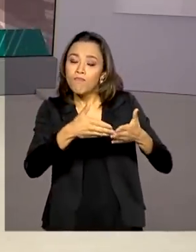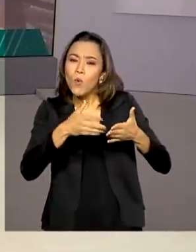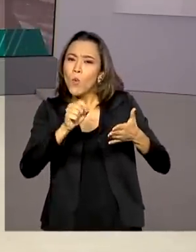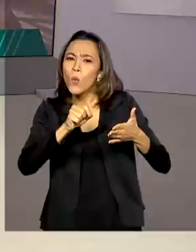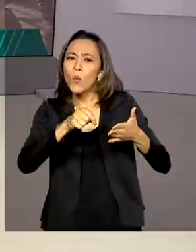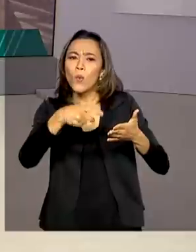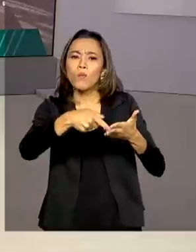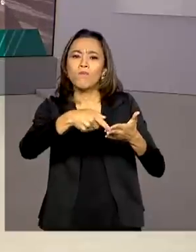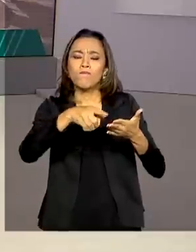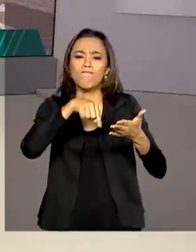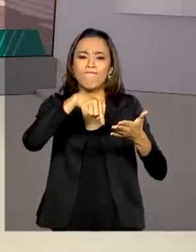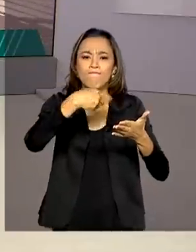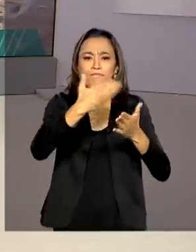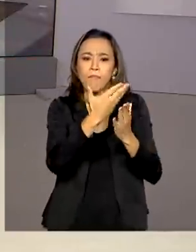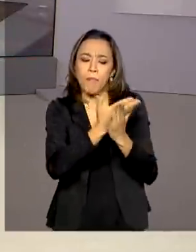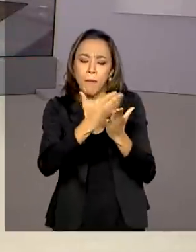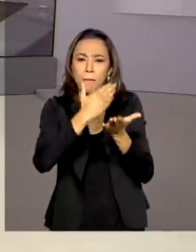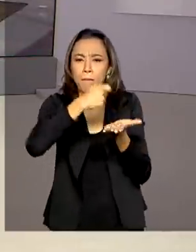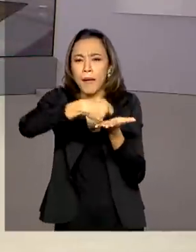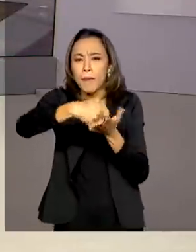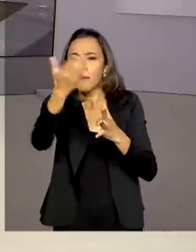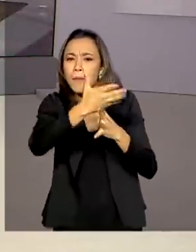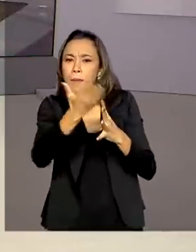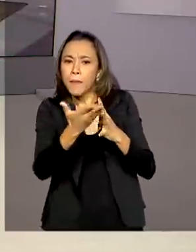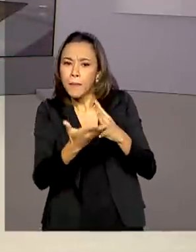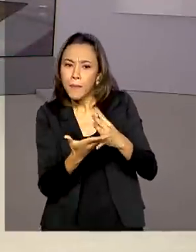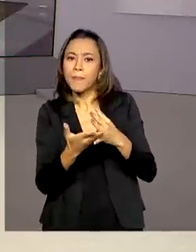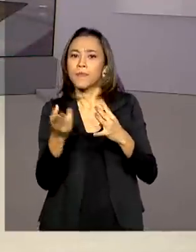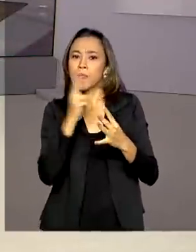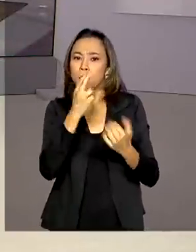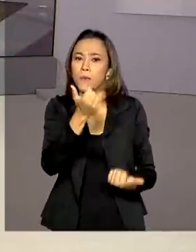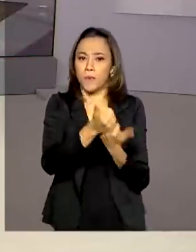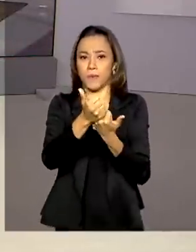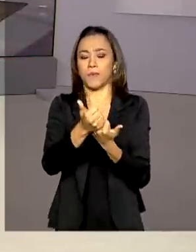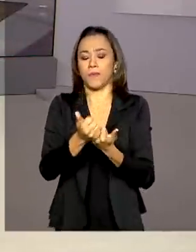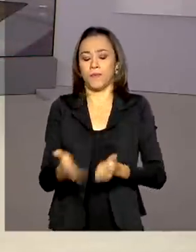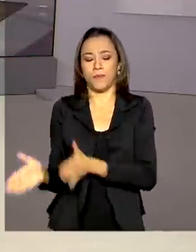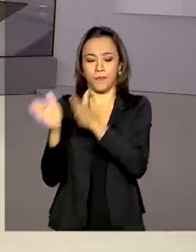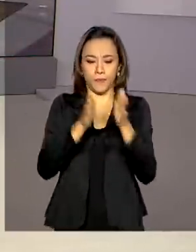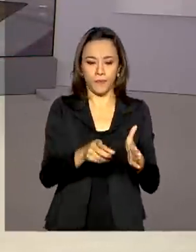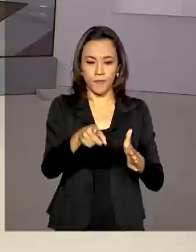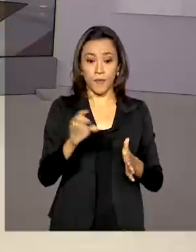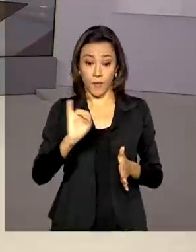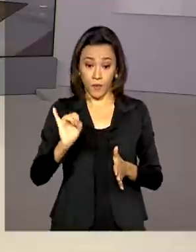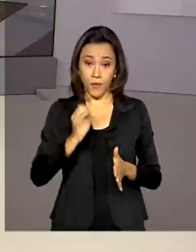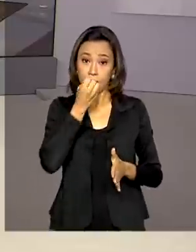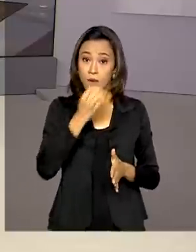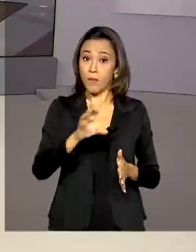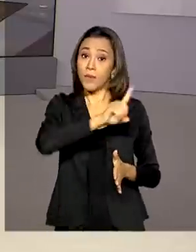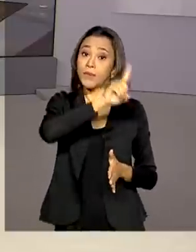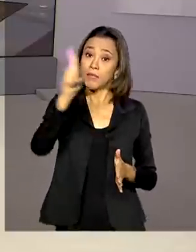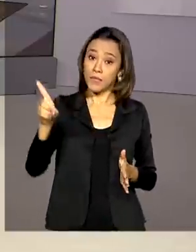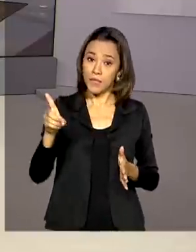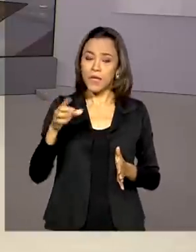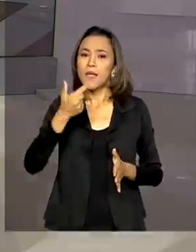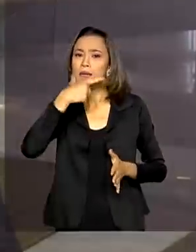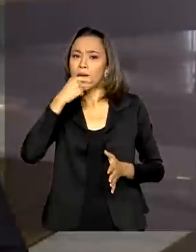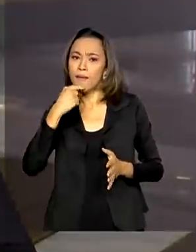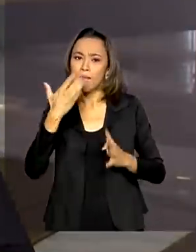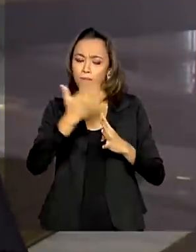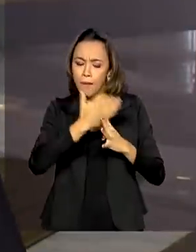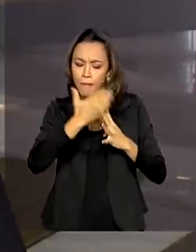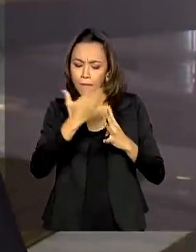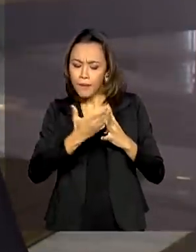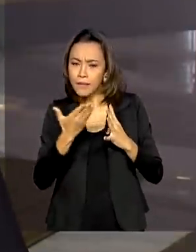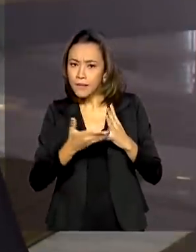auxílio emergencial. Márcia Fernandes explica para a gente. Bom dia, Márcia. Oi, Renata. Bom dia para você, bom dia para todos. Quem teve alguma parcela do pagamento